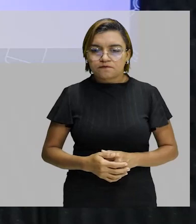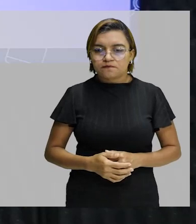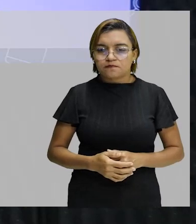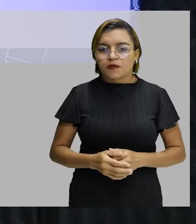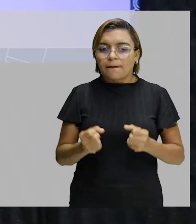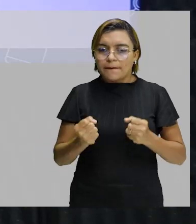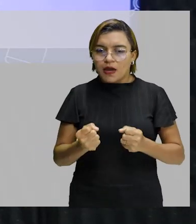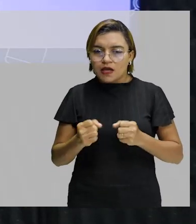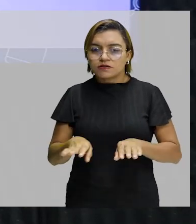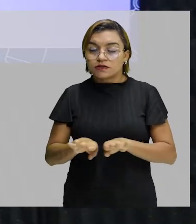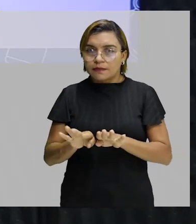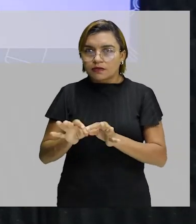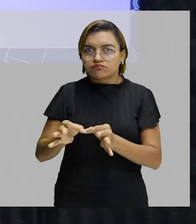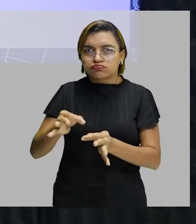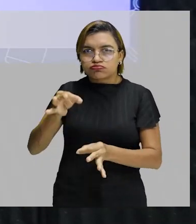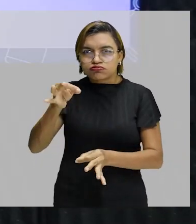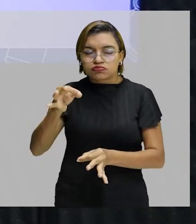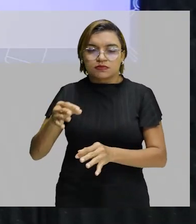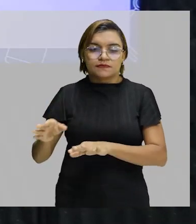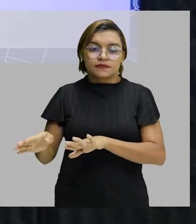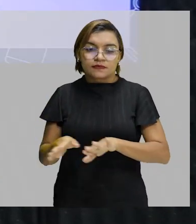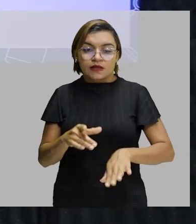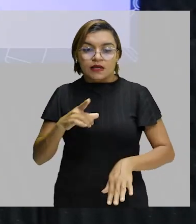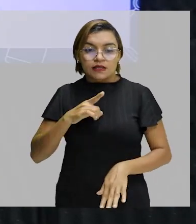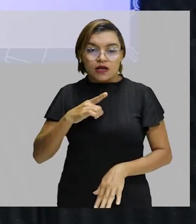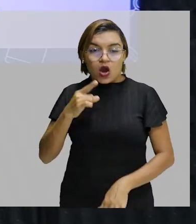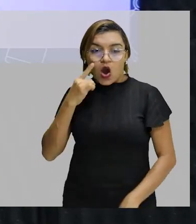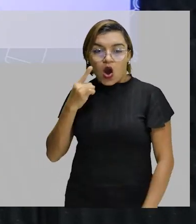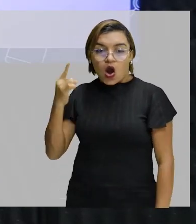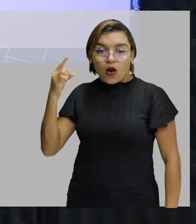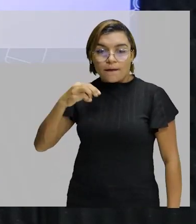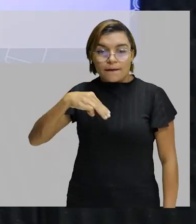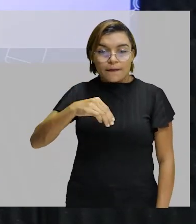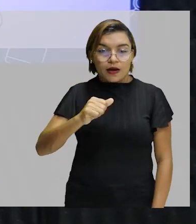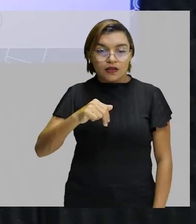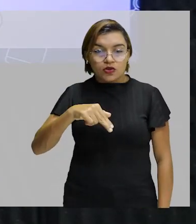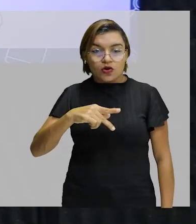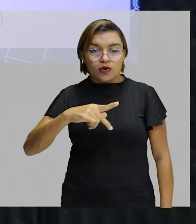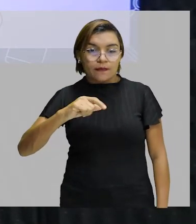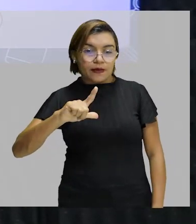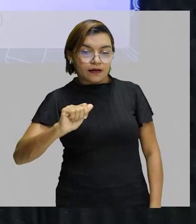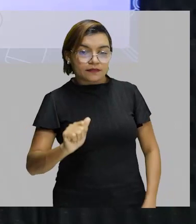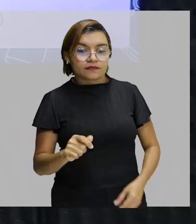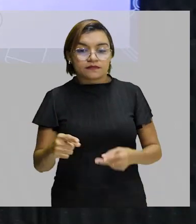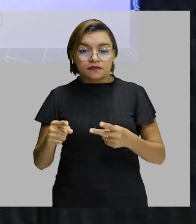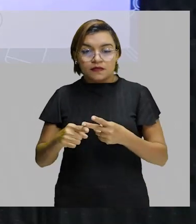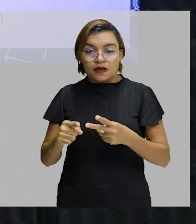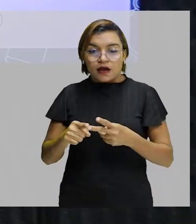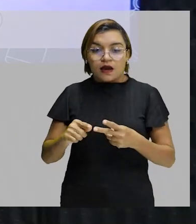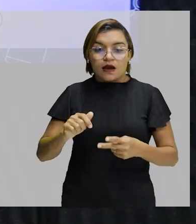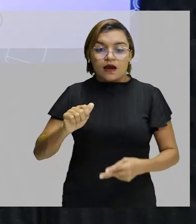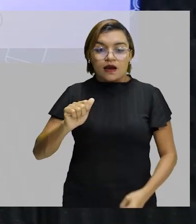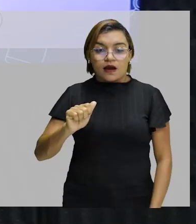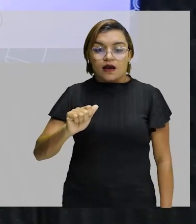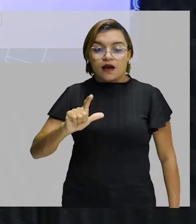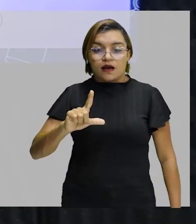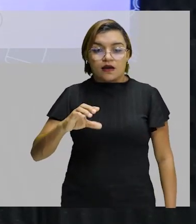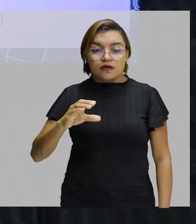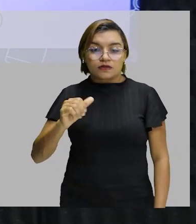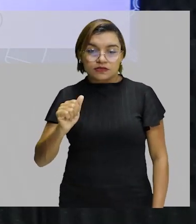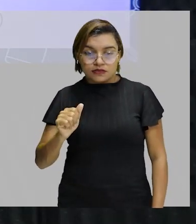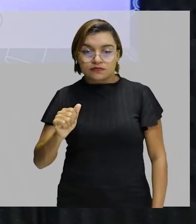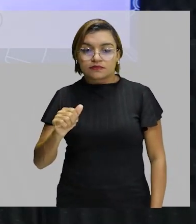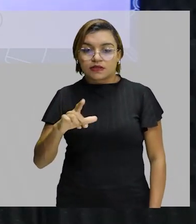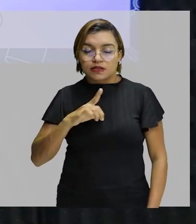a manopla, nós temos a alça e nós temos a cabeça.